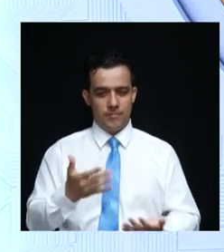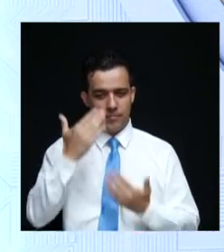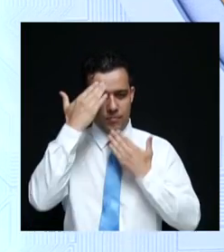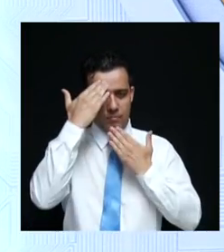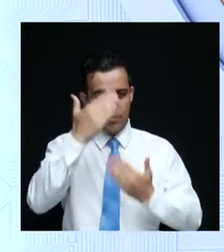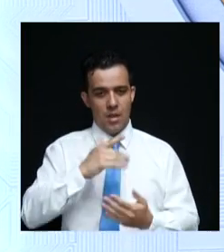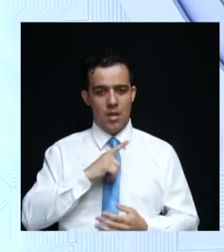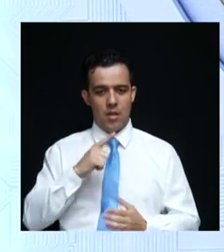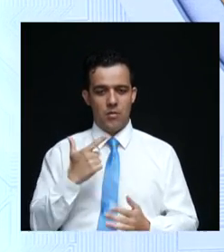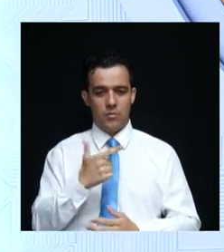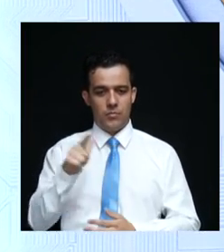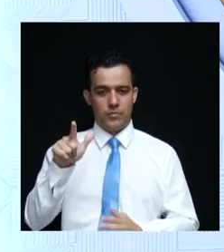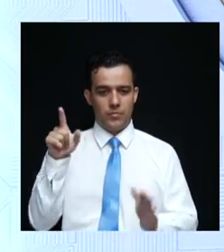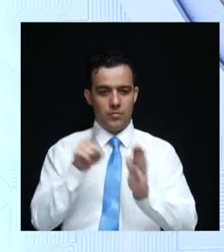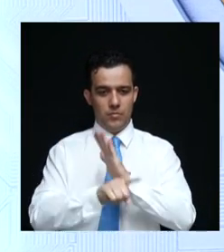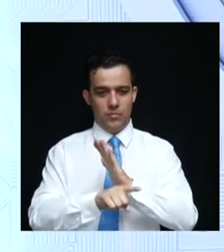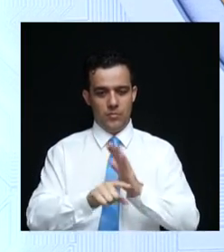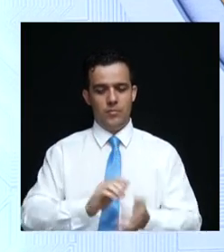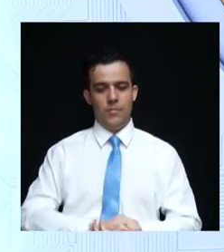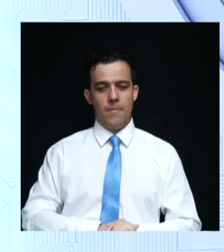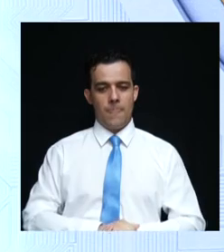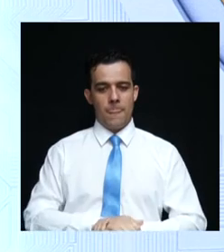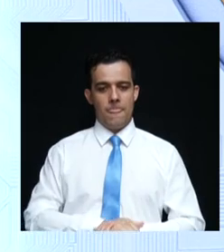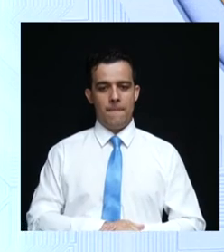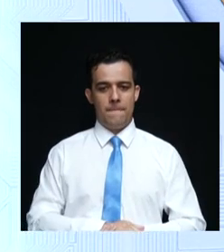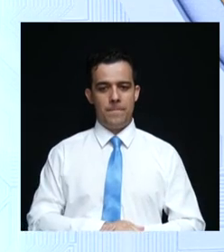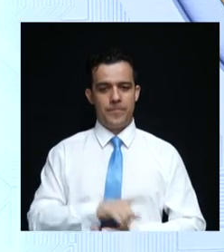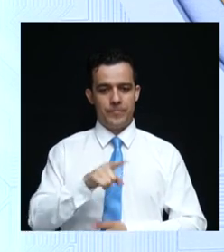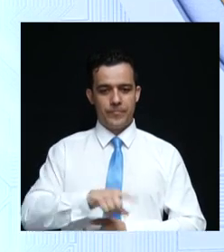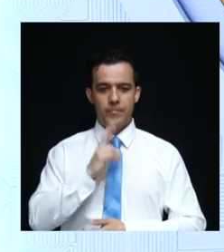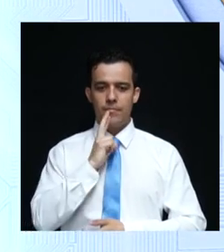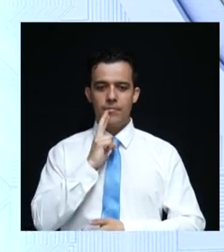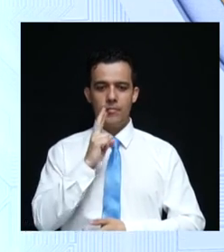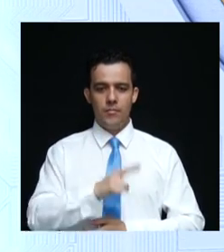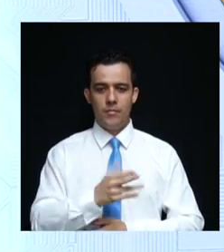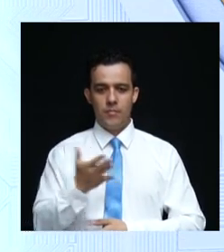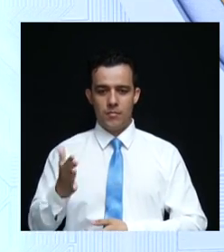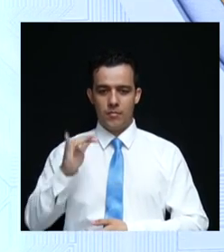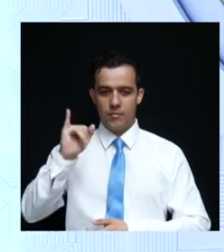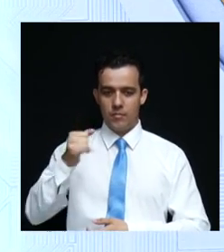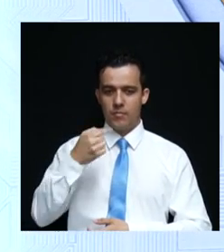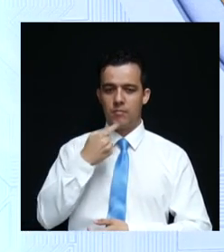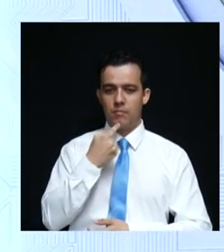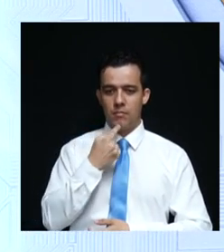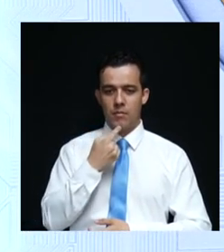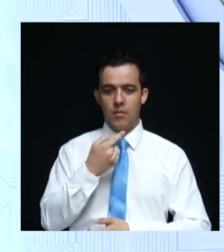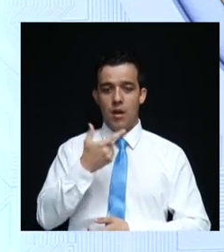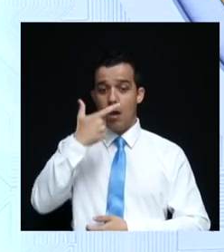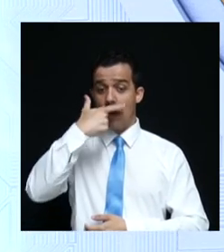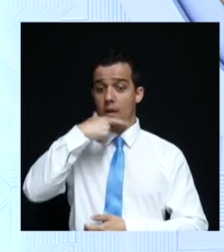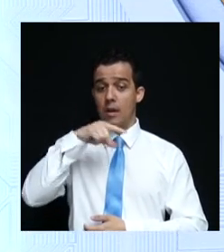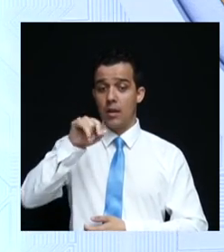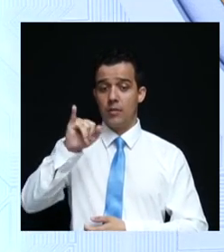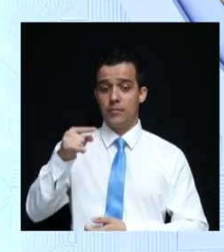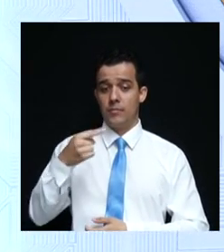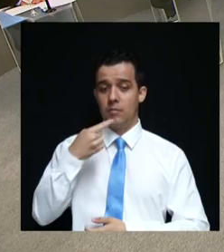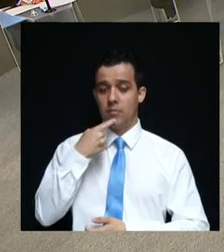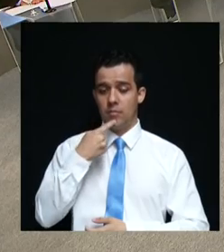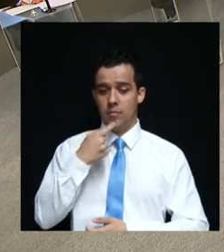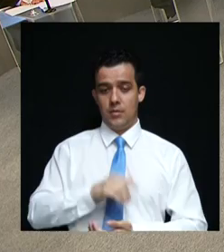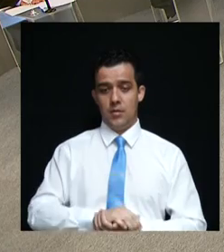outra pergunta para ser respondida pelo candidato Zé Eliton. Quem o senhor deve